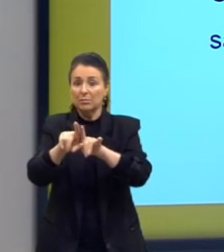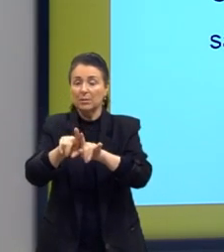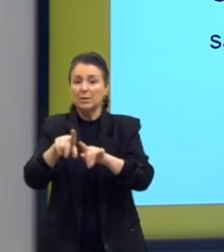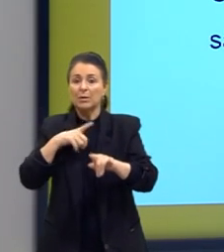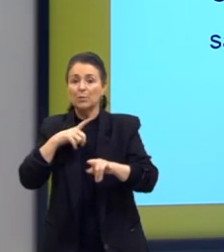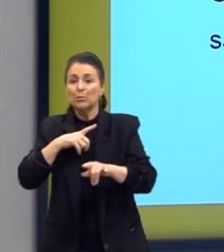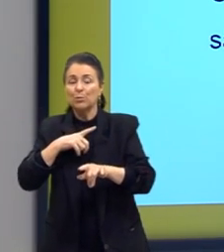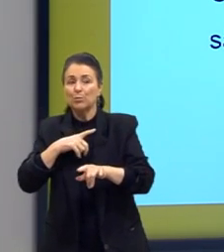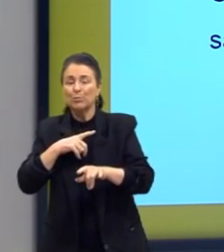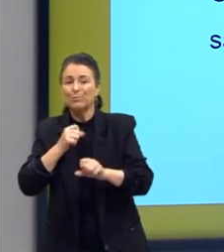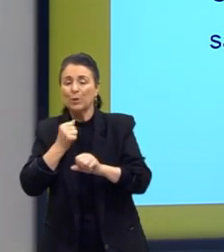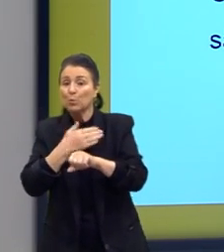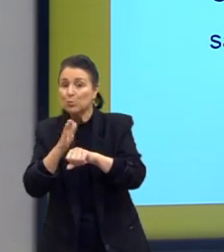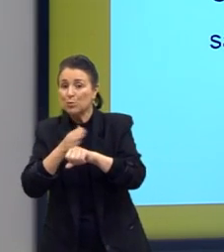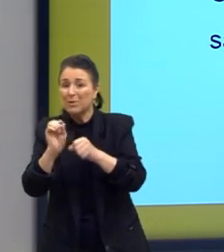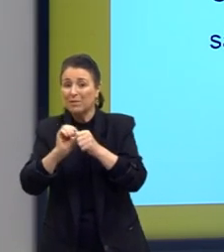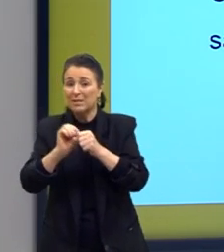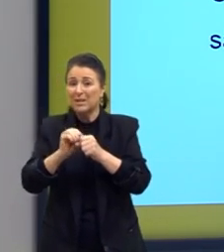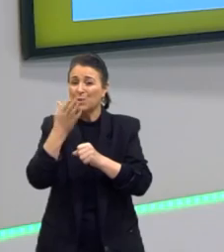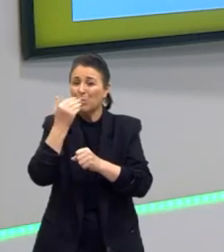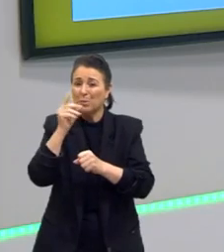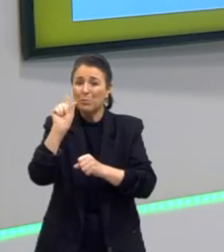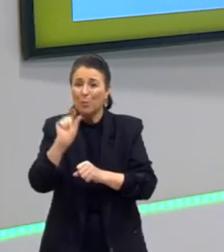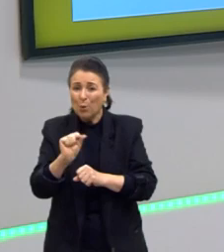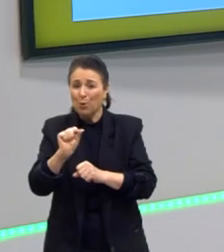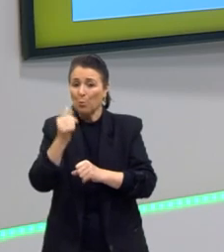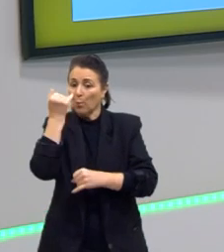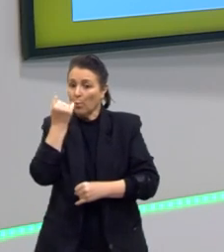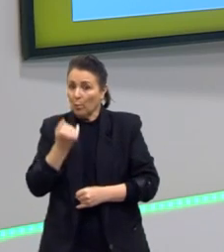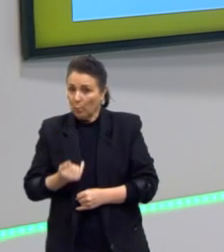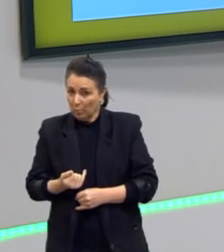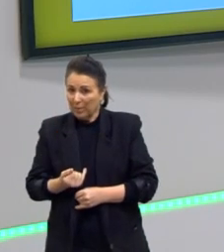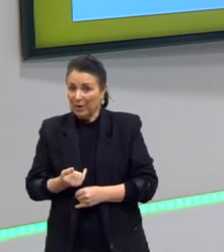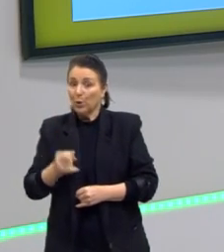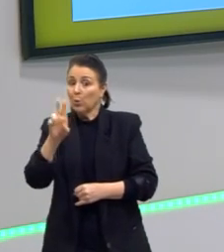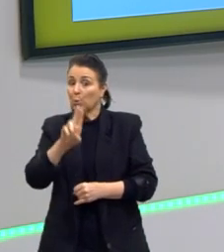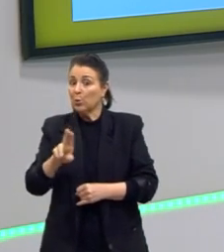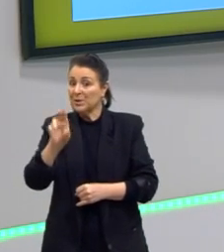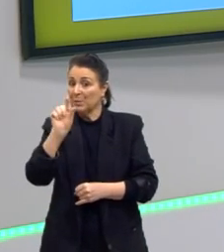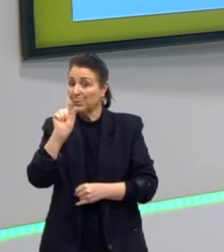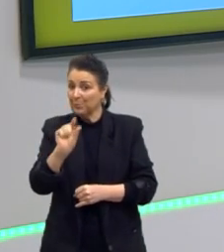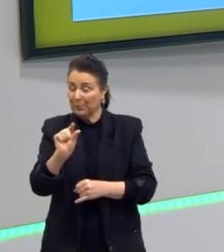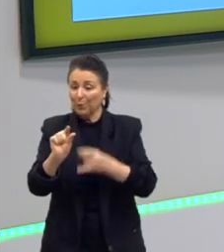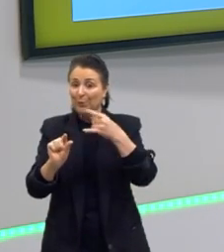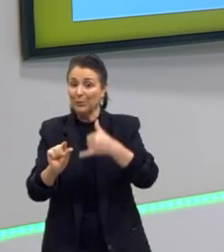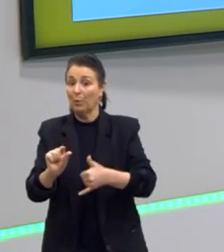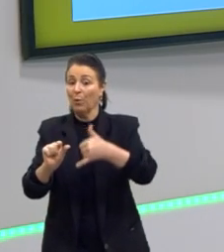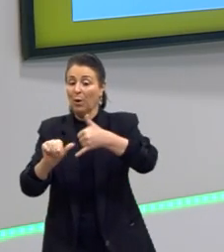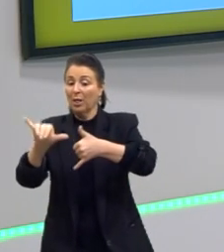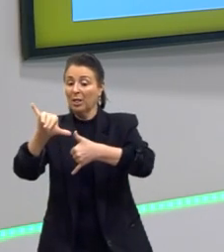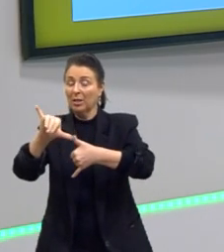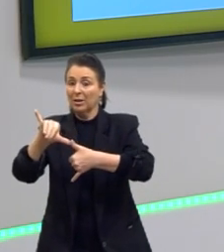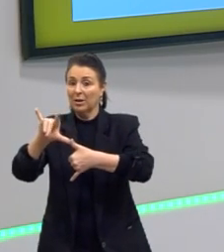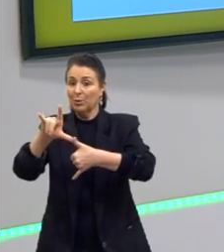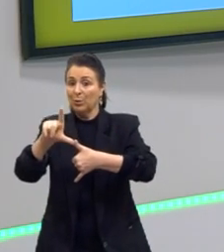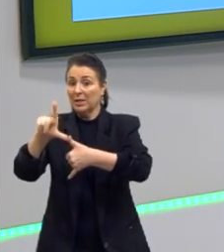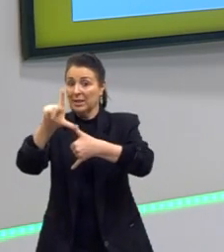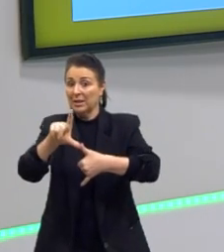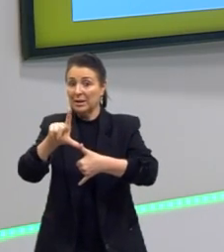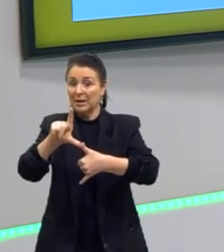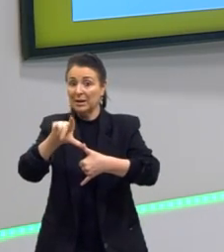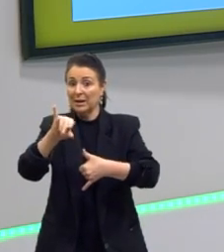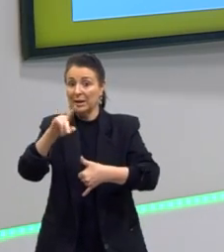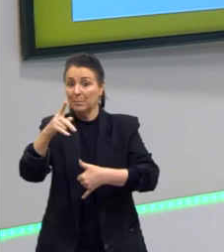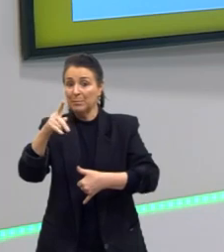dieta, tem o controle, né, das gorduras, ingestões de gordura. Os lipídios, eles são ésteres, tá, os